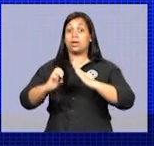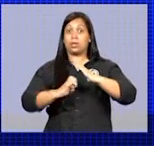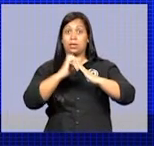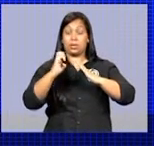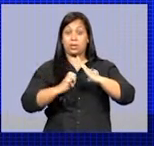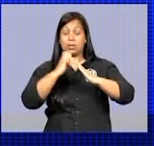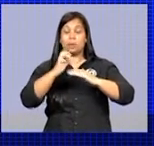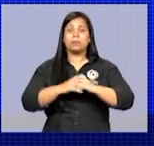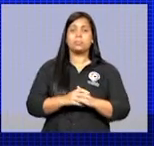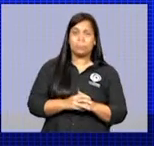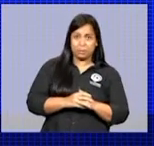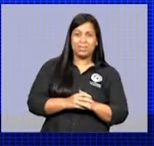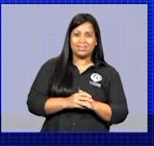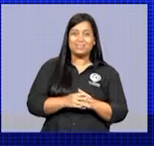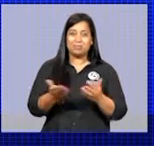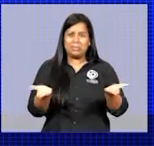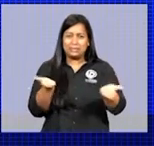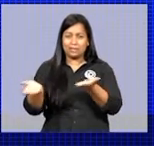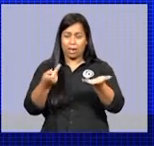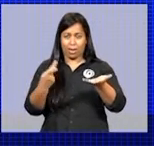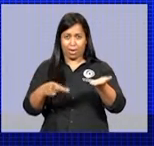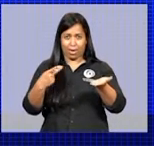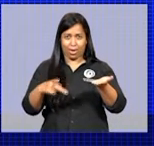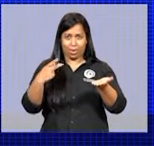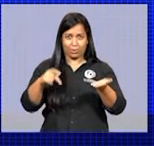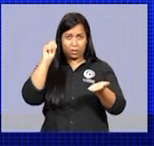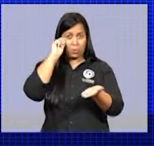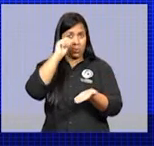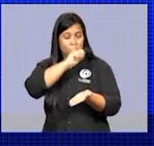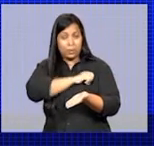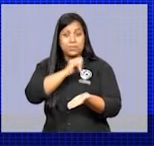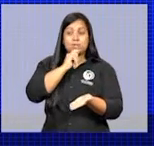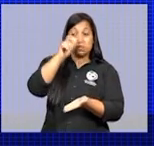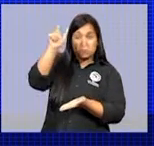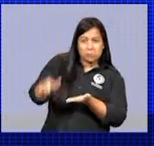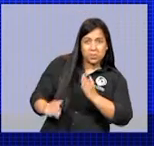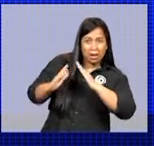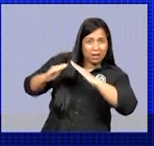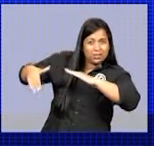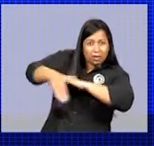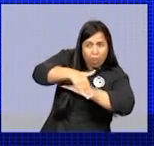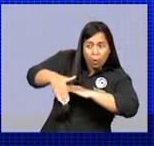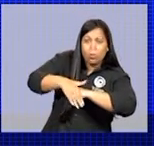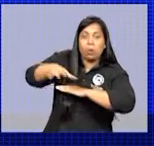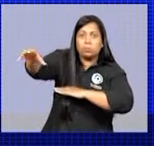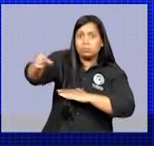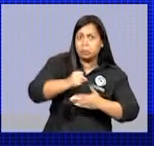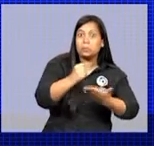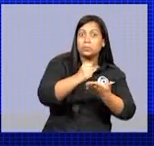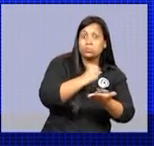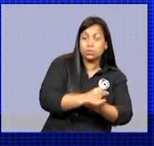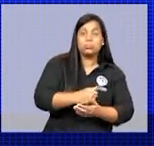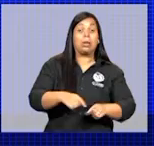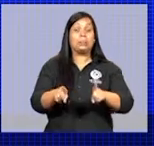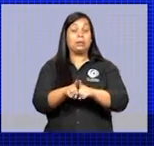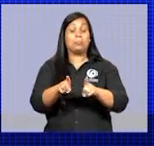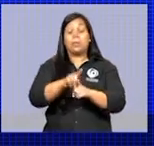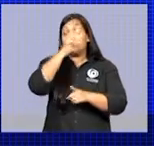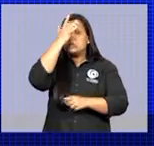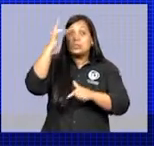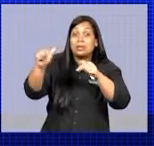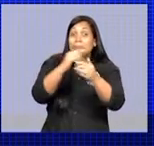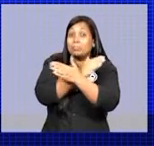vencedoras de licitação no município a contratar pessoas em situação de rua e desempregados por mais de três